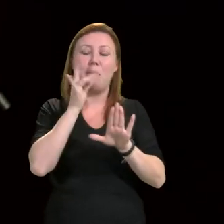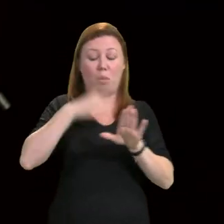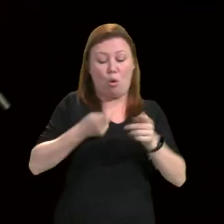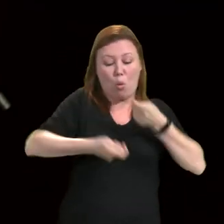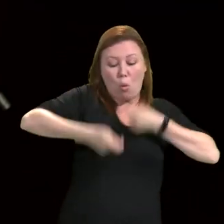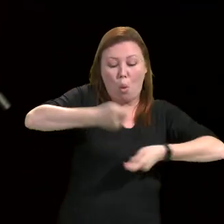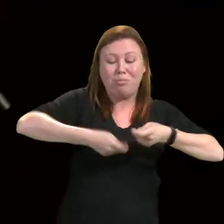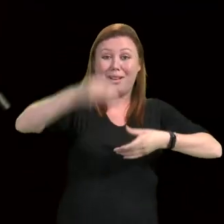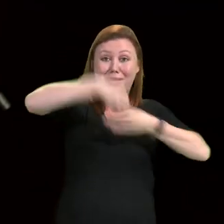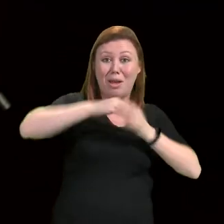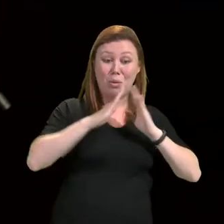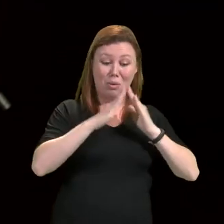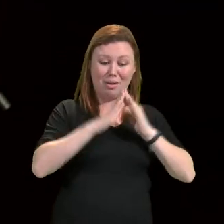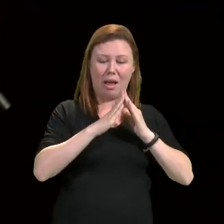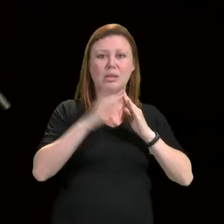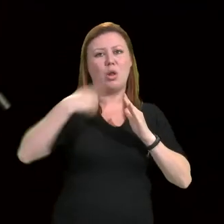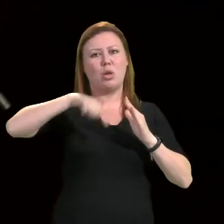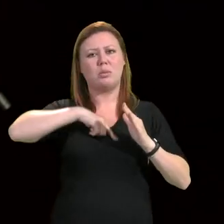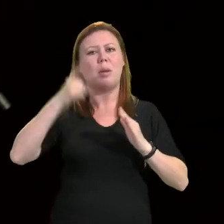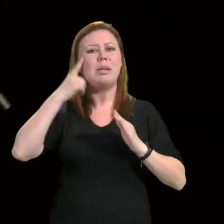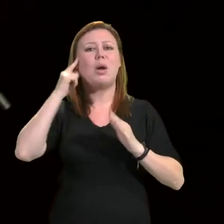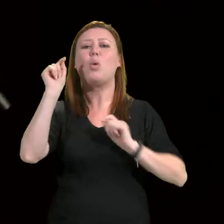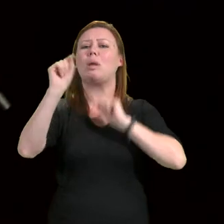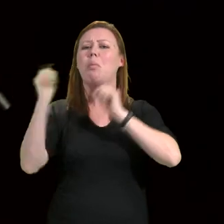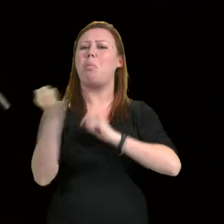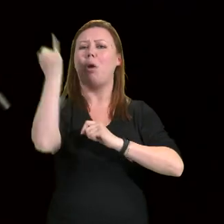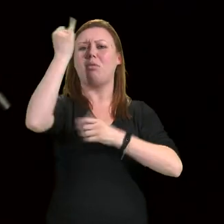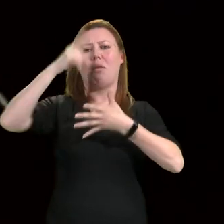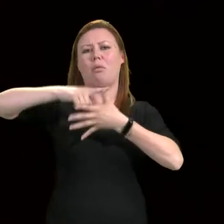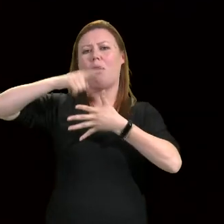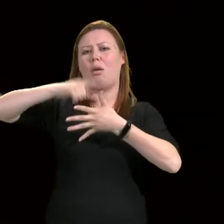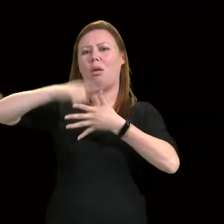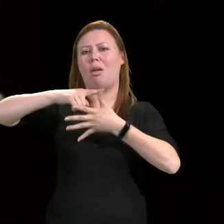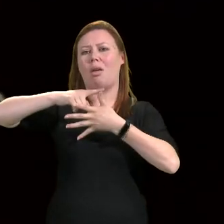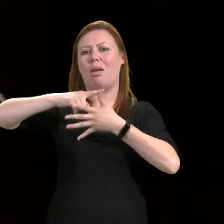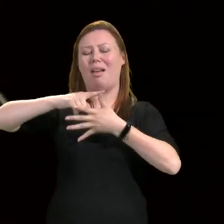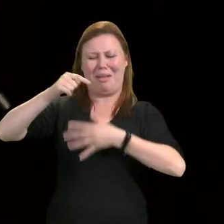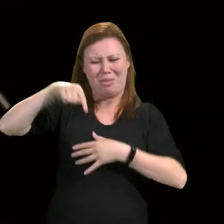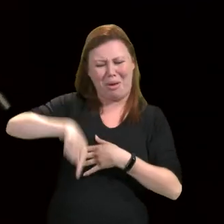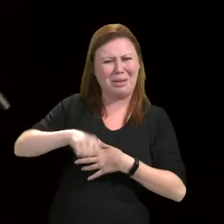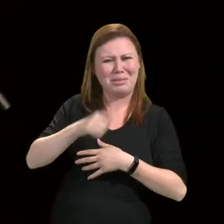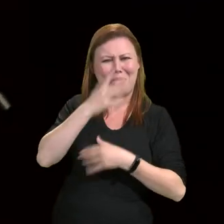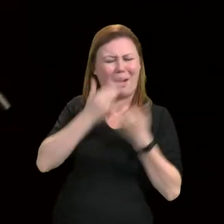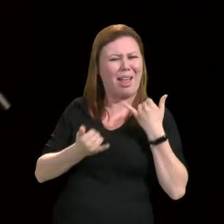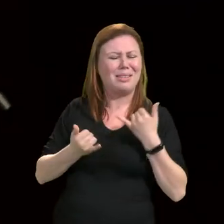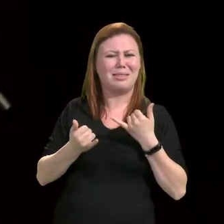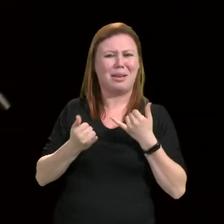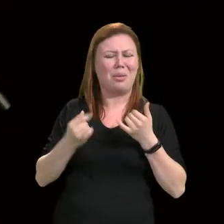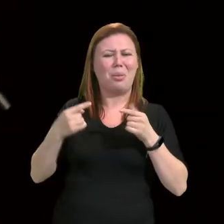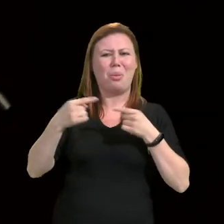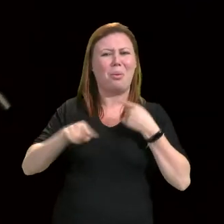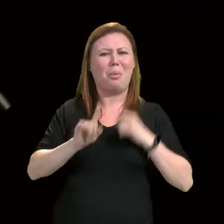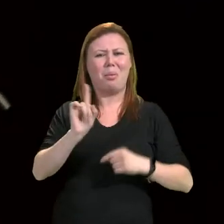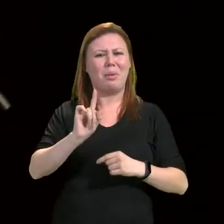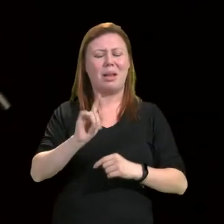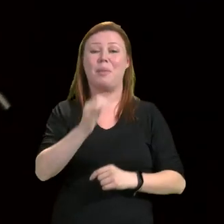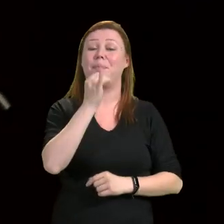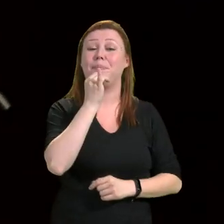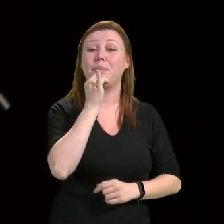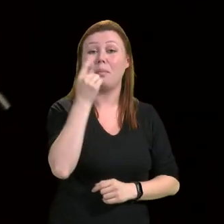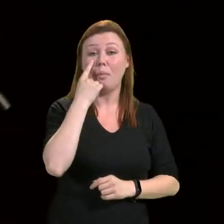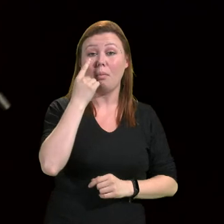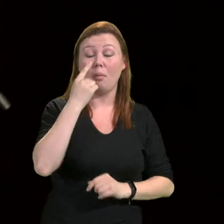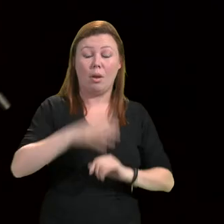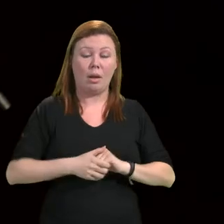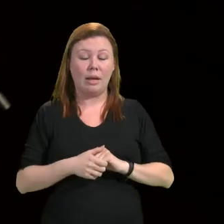estabelecer prioridades? Essa conta não fecha, essa conta não bate. Porque enquanto nós temos